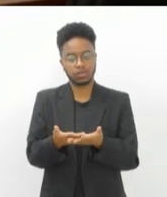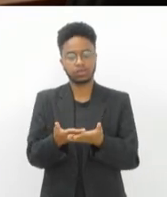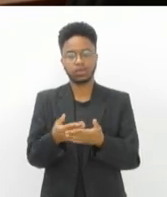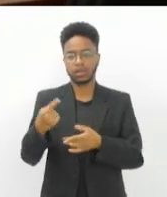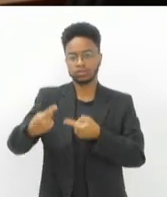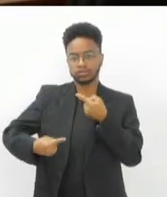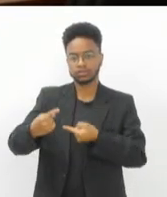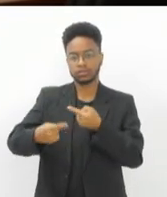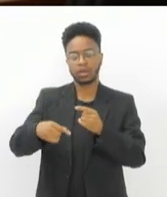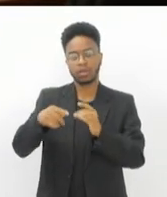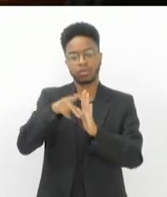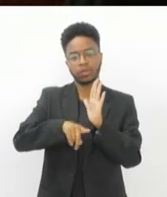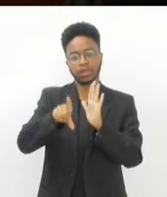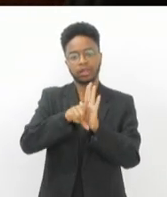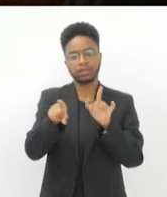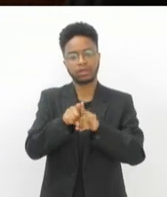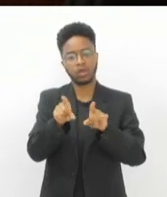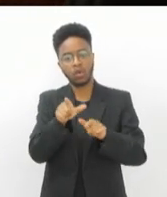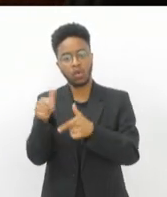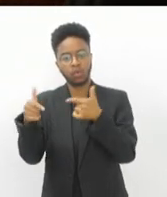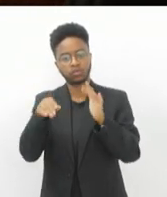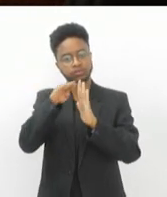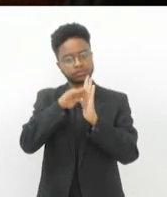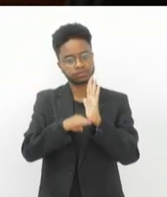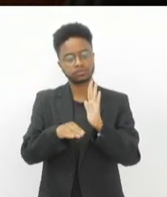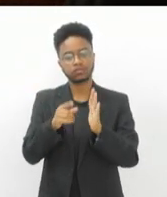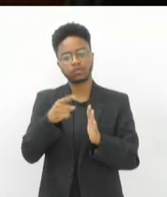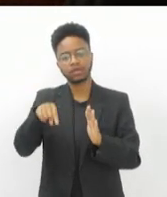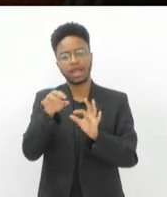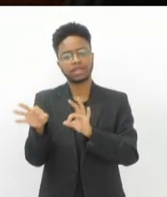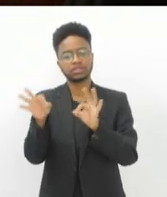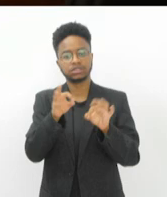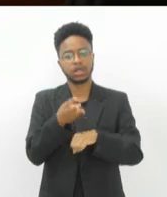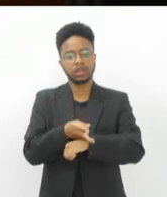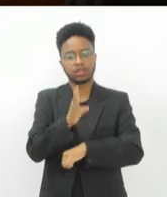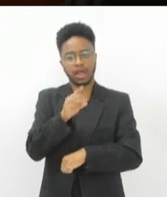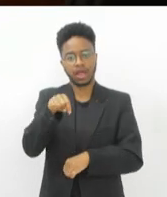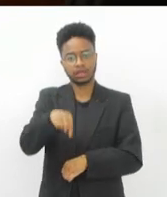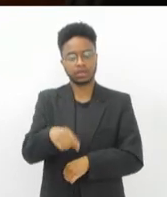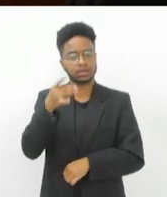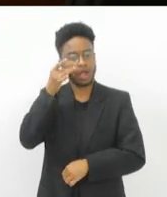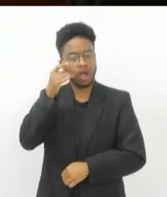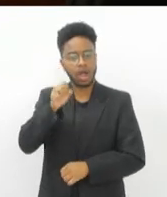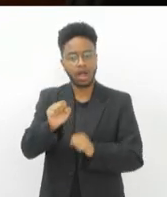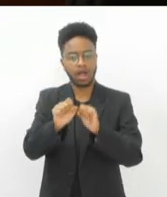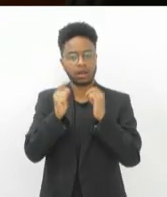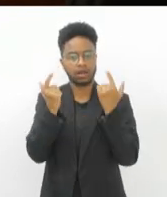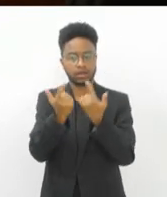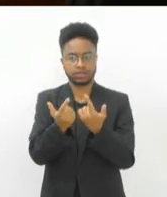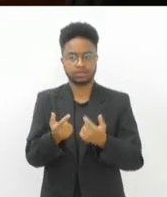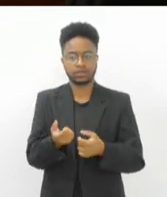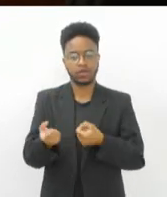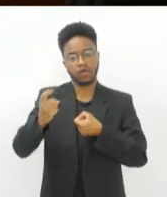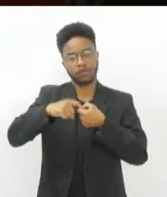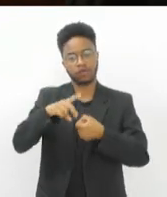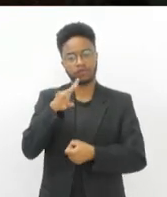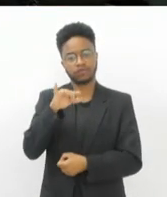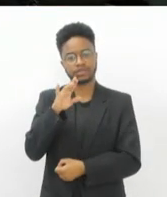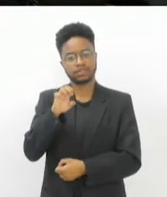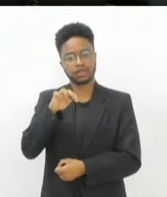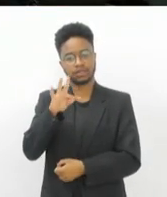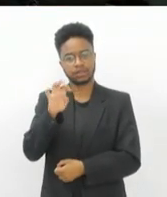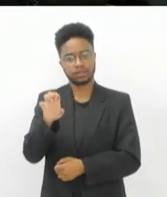projetos e de outros projetos também você pode acompanhar a partir de três da tarde ao vivo aqui na sessão plenária, aqui na LERJ. Vicente, volto com você no estúdio.